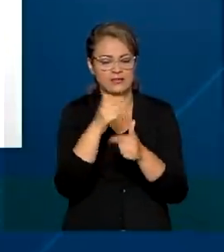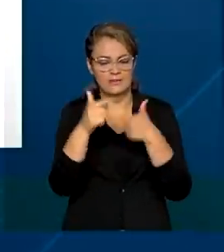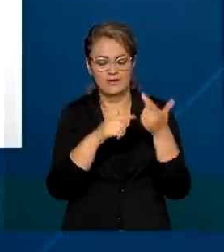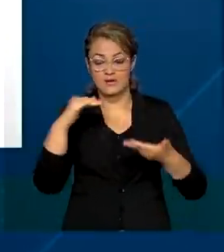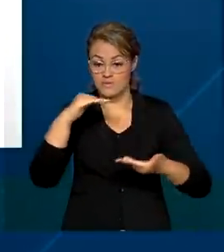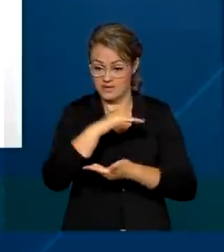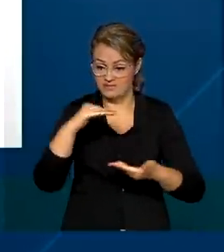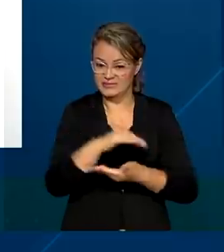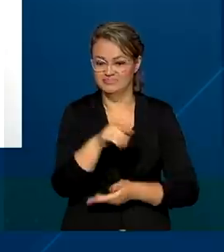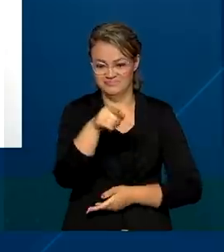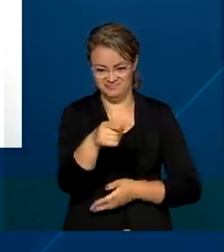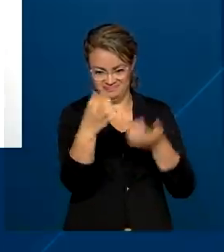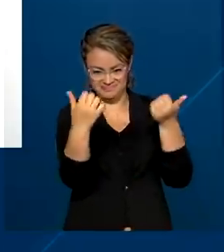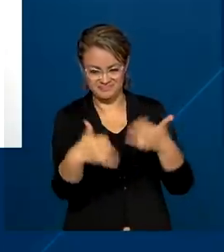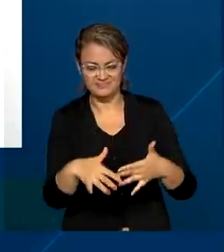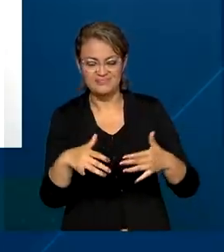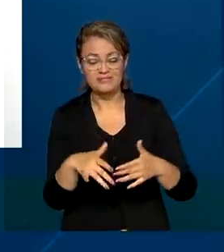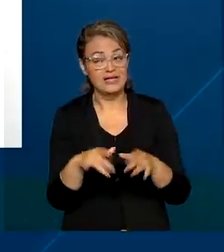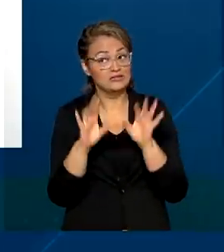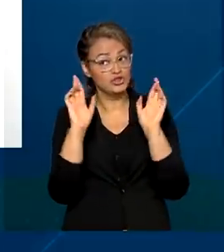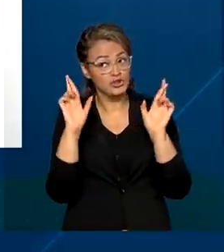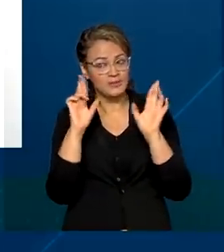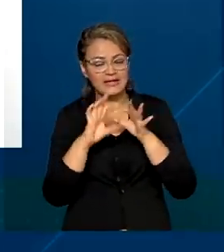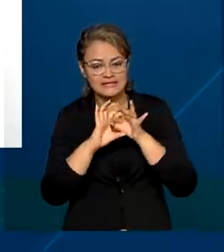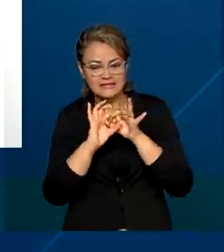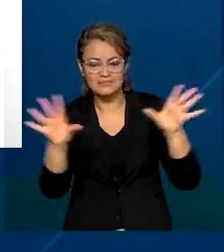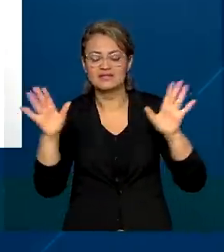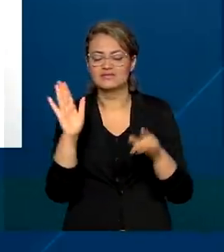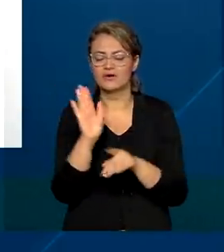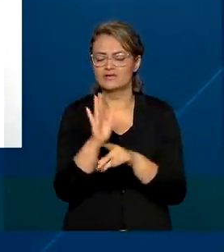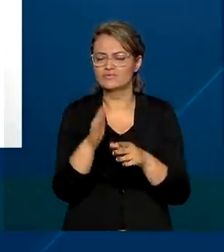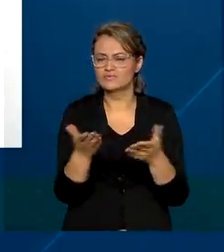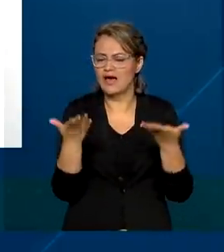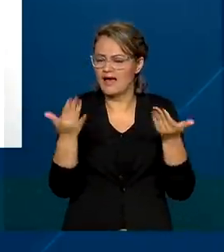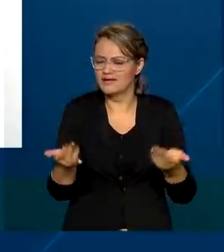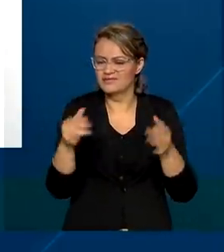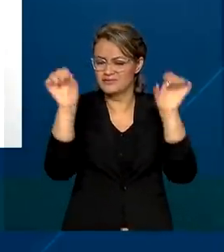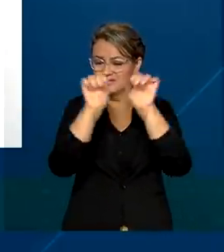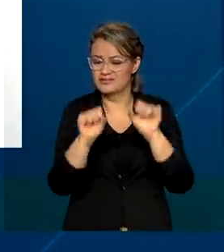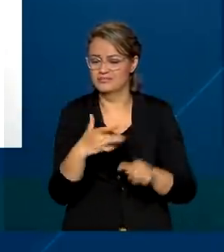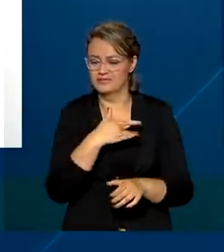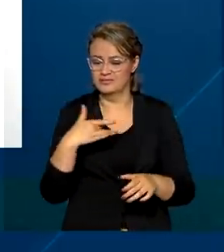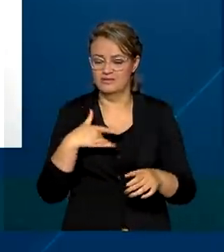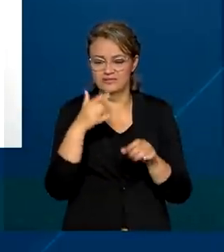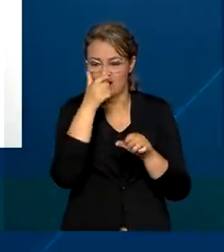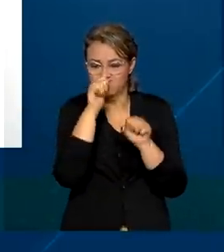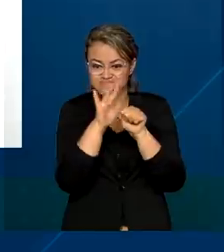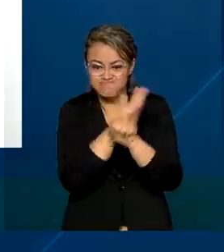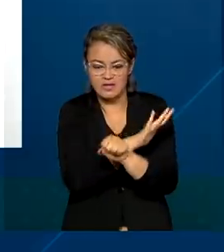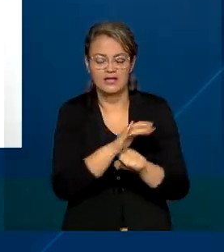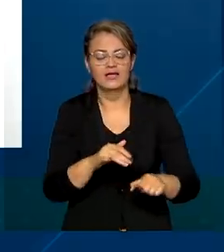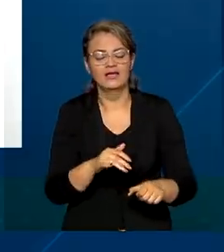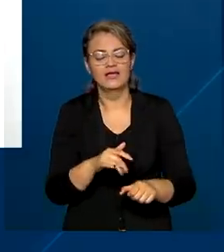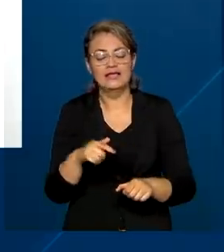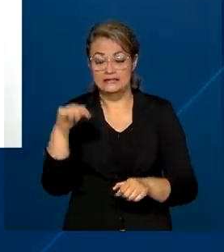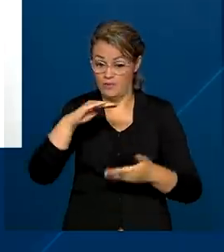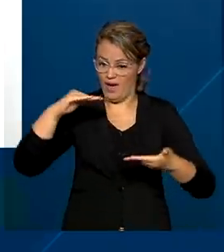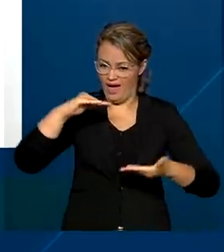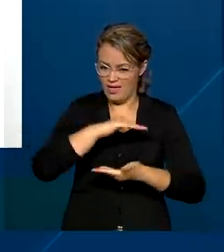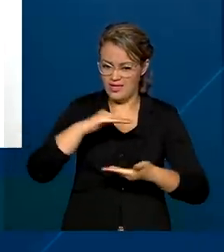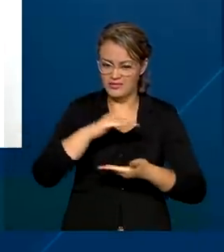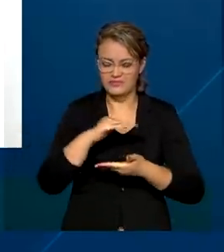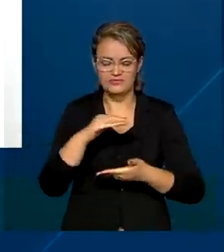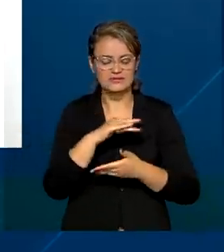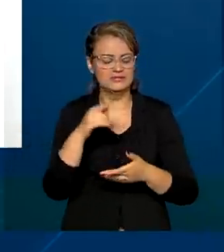Espero que essa autorização possa ajudar a aliviar a carga em nosso sistema de saúde. A agência deve usar de todas